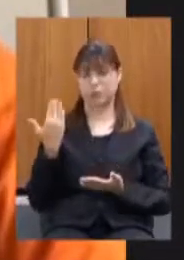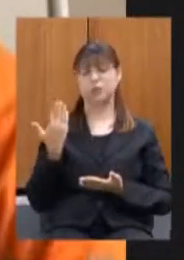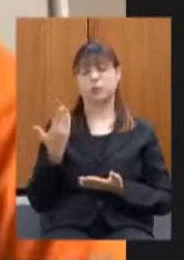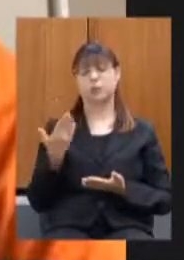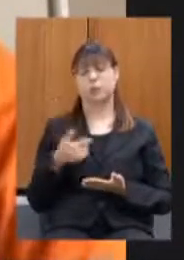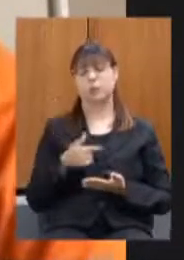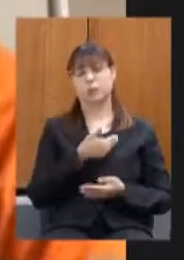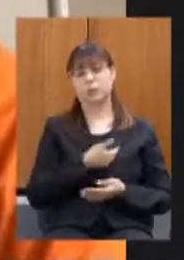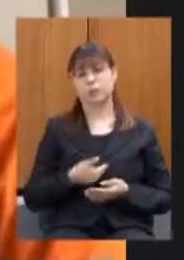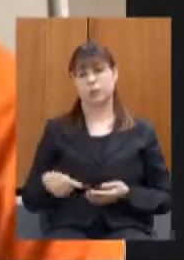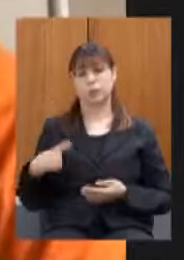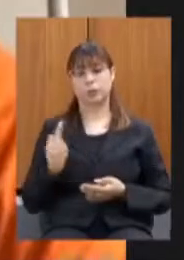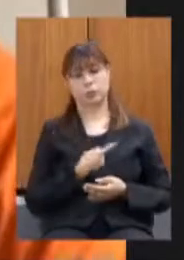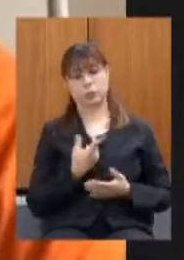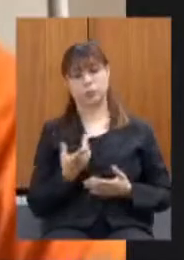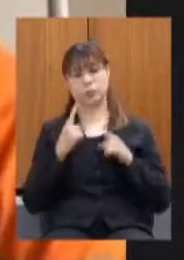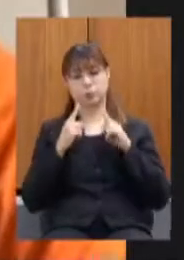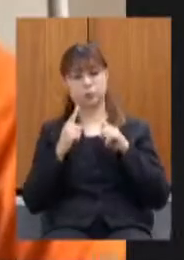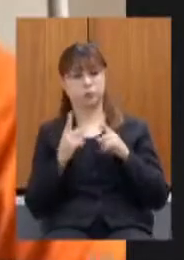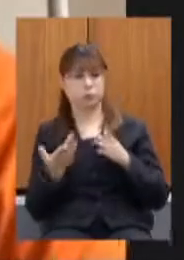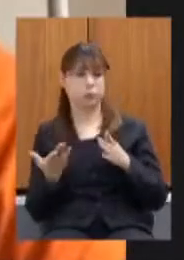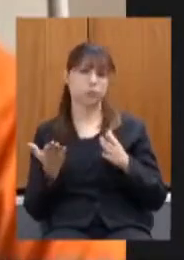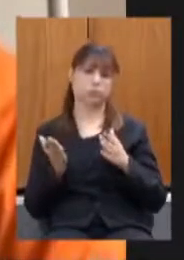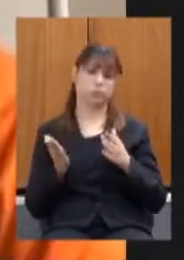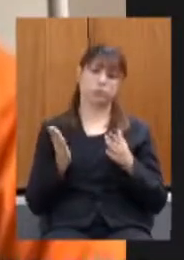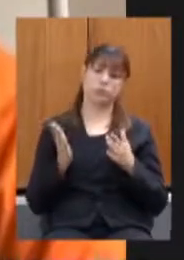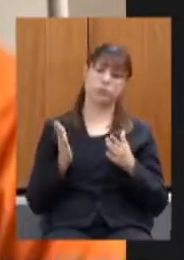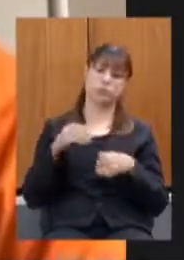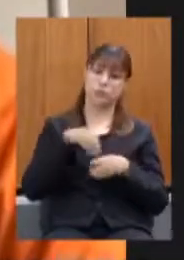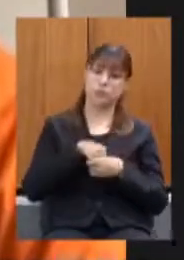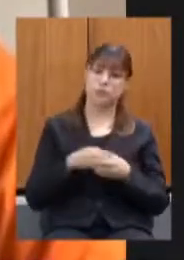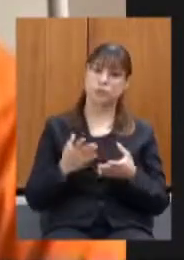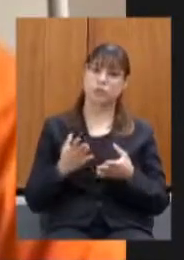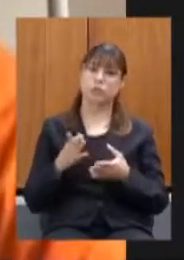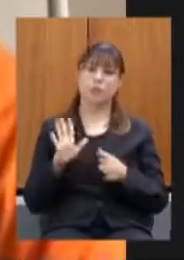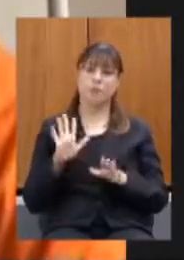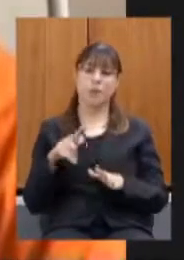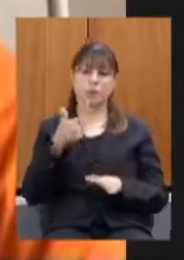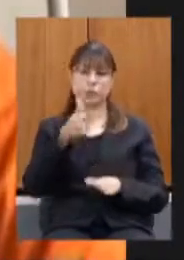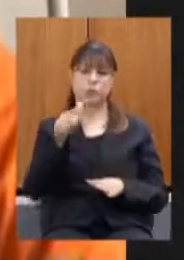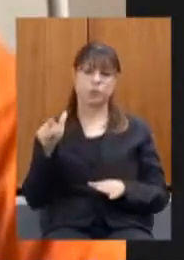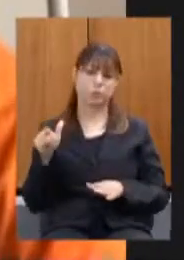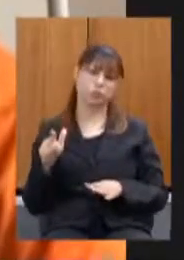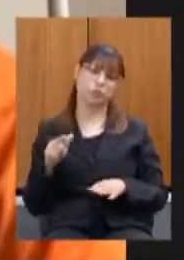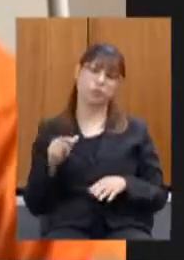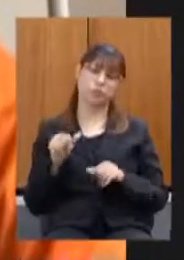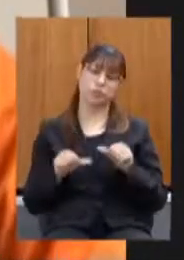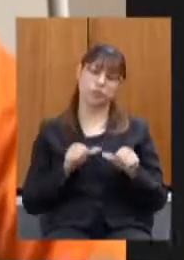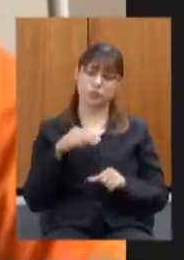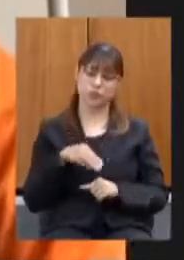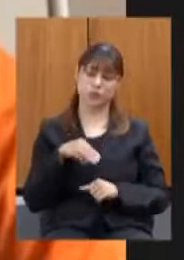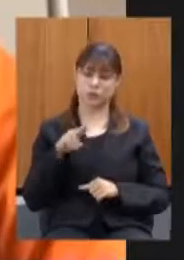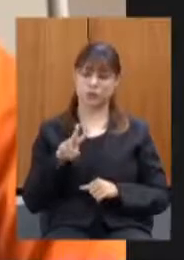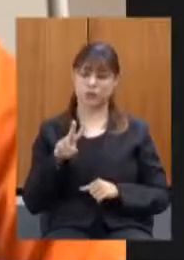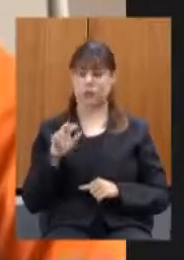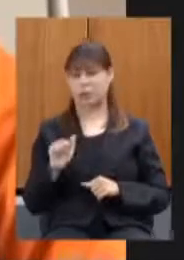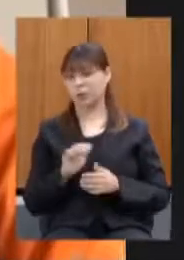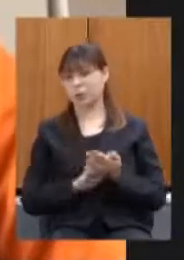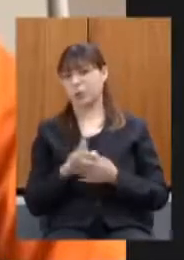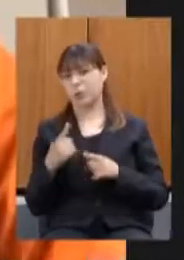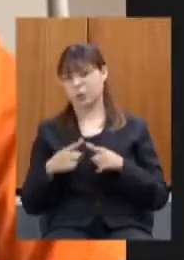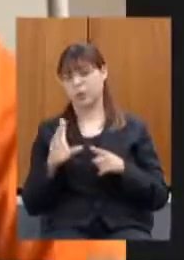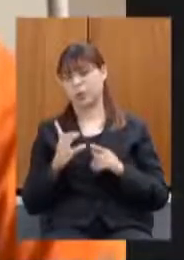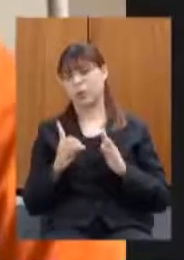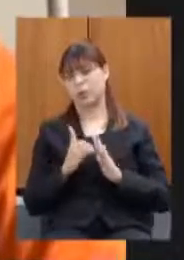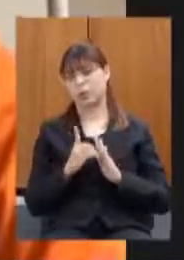manifestações internas de bastidores e a gente não acompanhou outros movimentos de mudança de MVA porque realmente através de decreto a gente